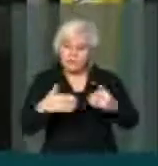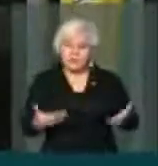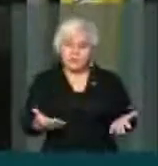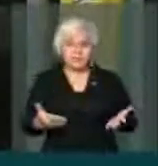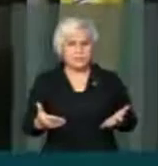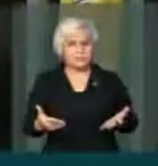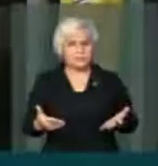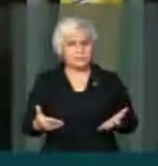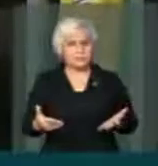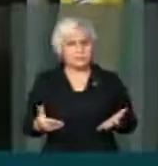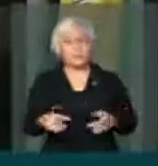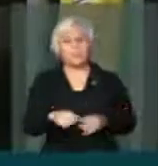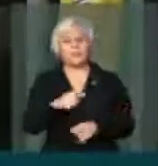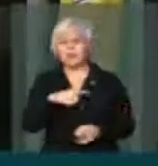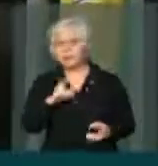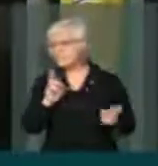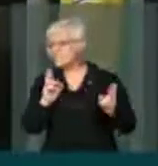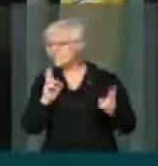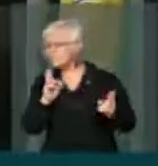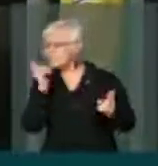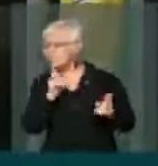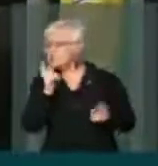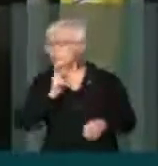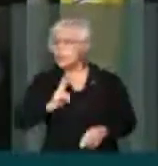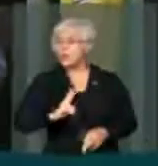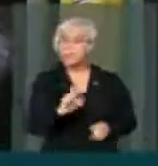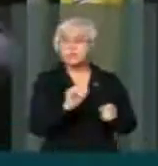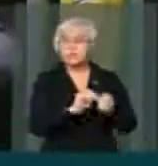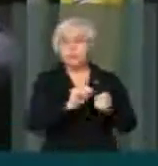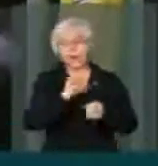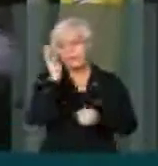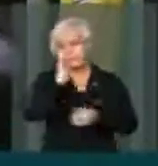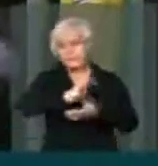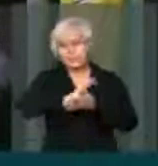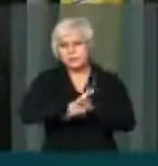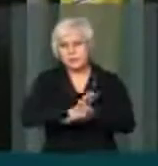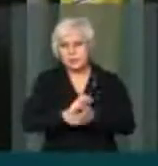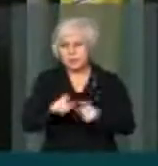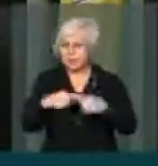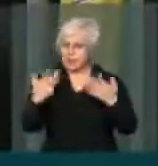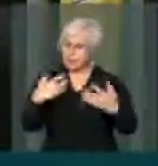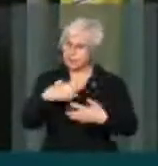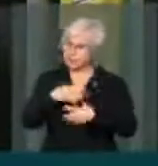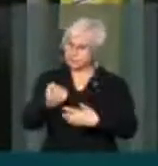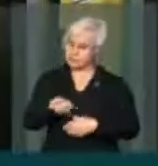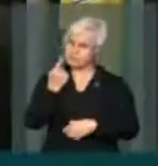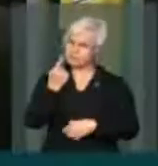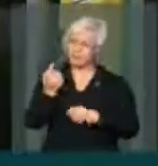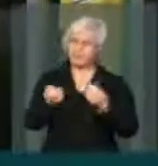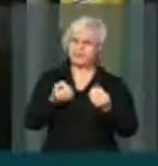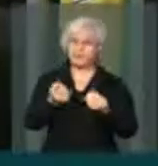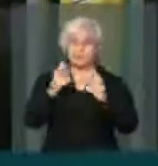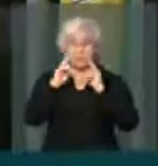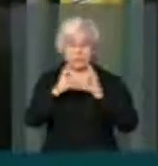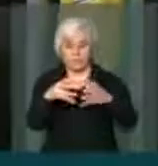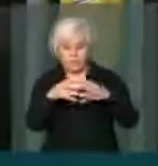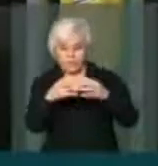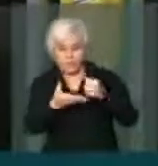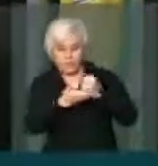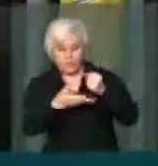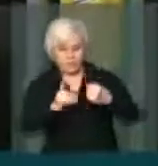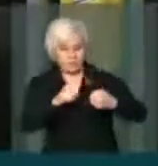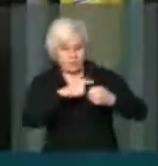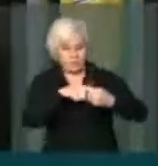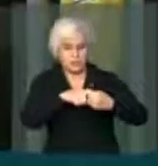noção, mas tem a intenção de continuar fazendo o mal. Agora, o que vem nos impressionar mais ainda é ver a base aliada do